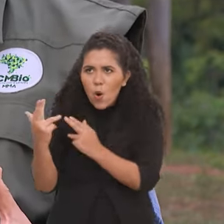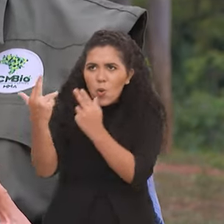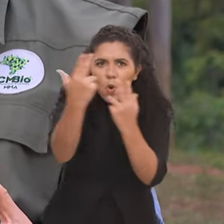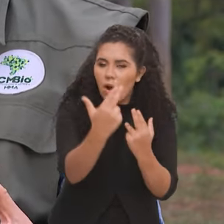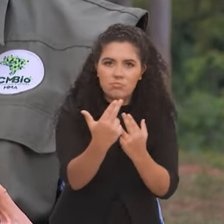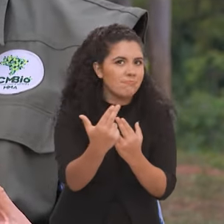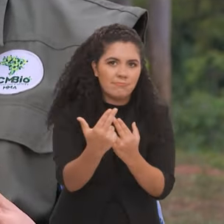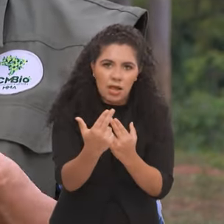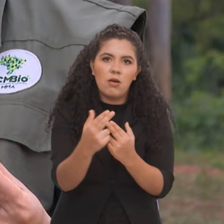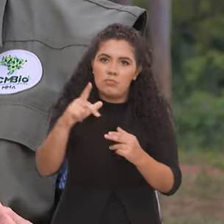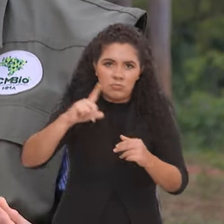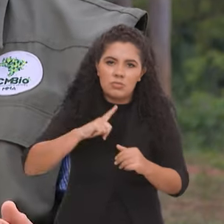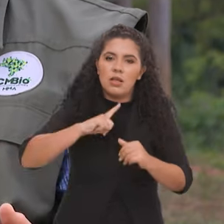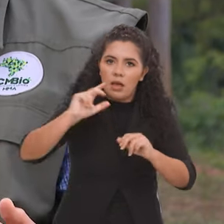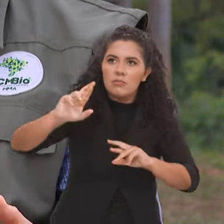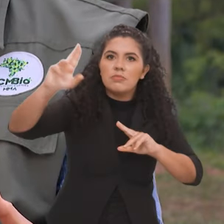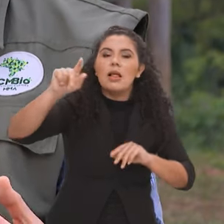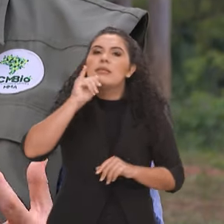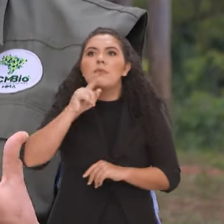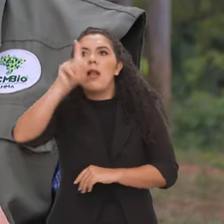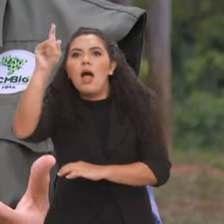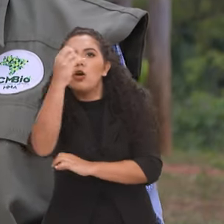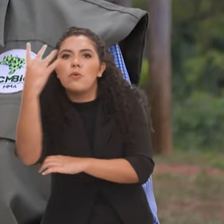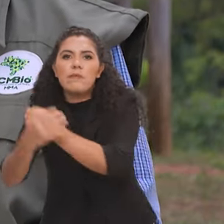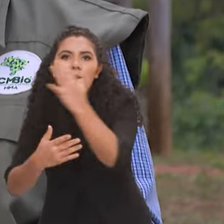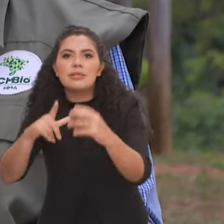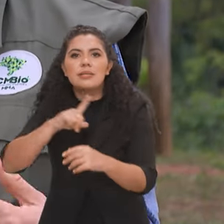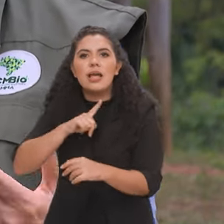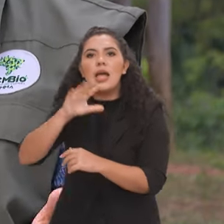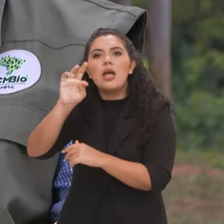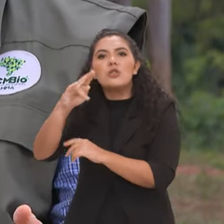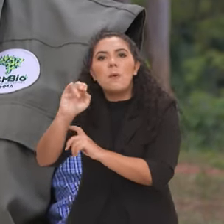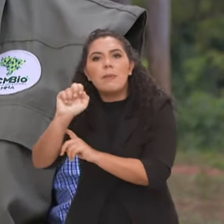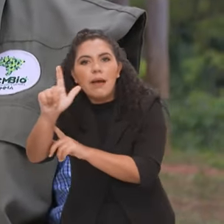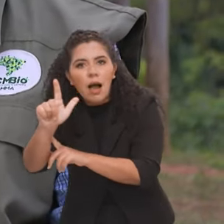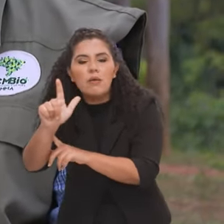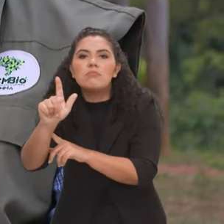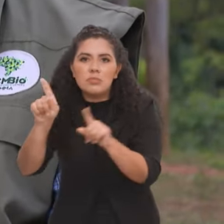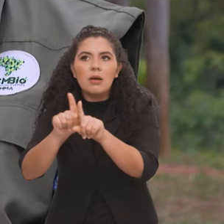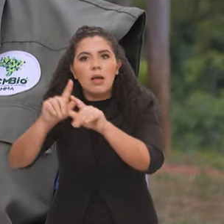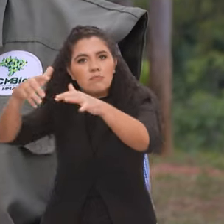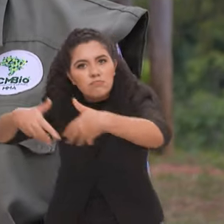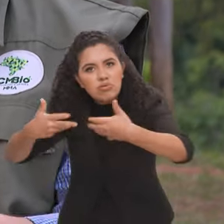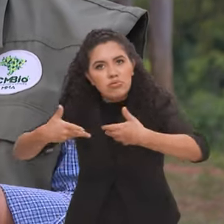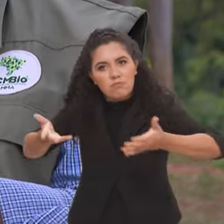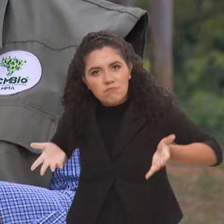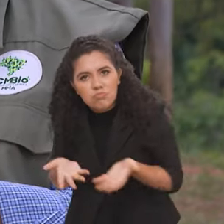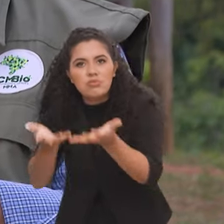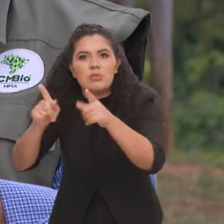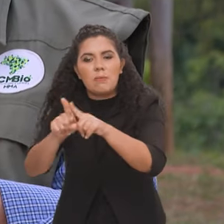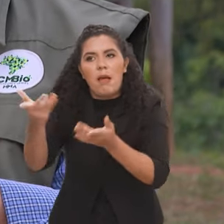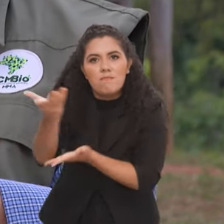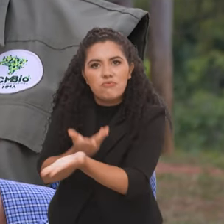têm florestas tropicais, nós temos florestas tropicais. Então, isso acaba nos impulsionando a fazer uma cooperação. Uma